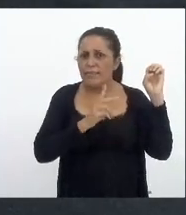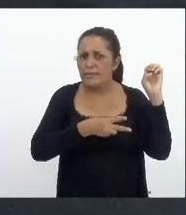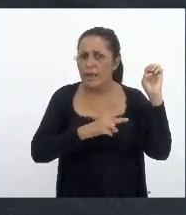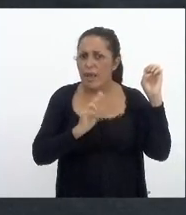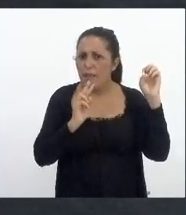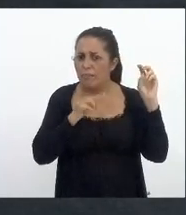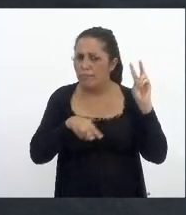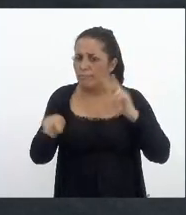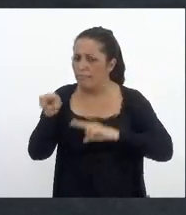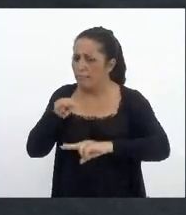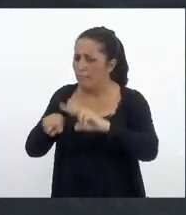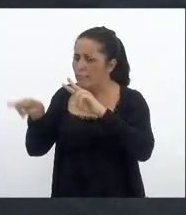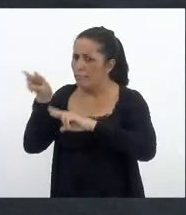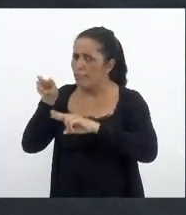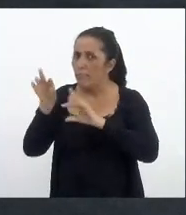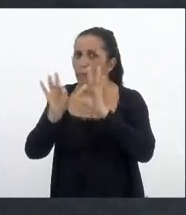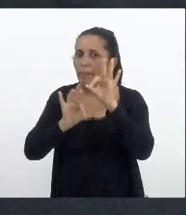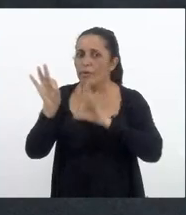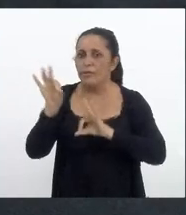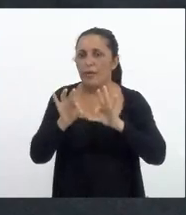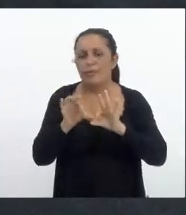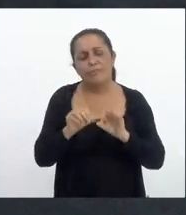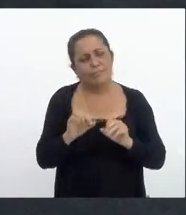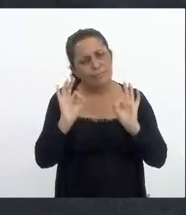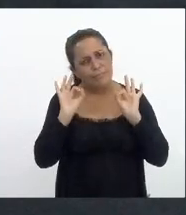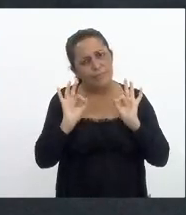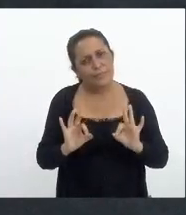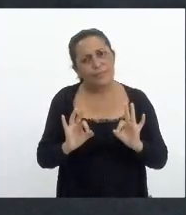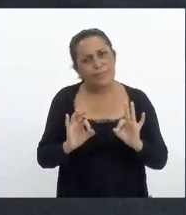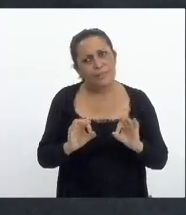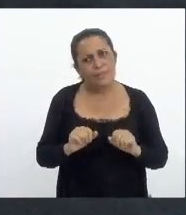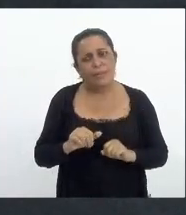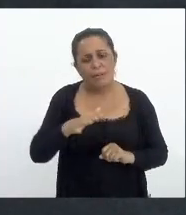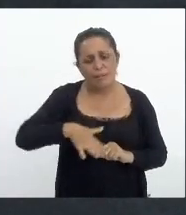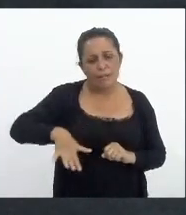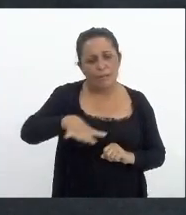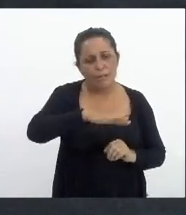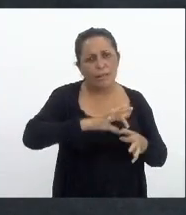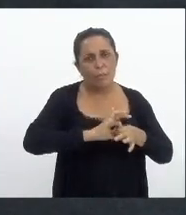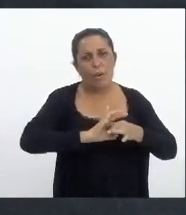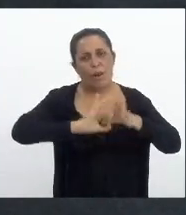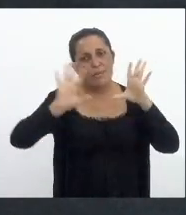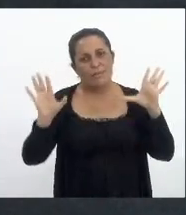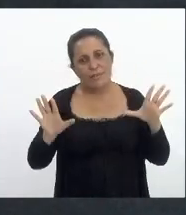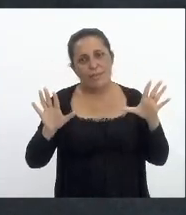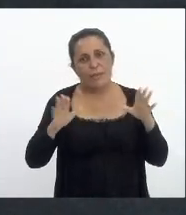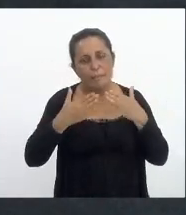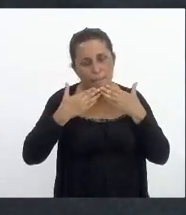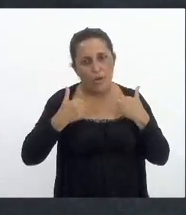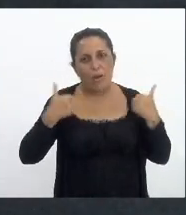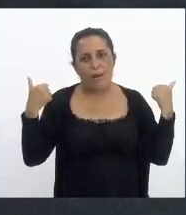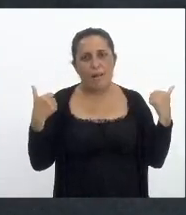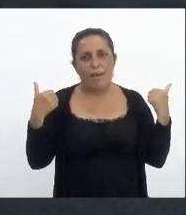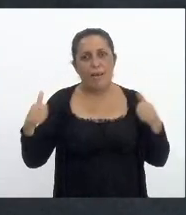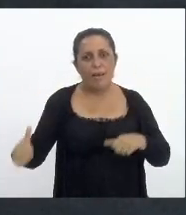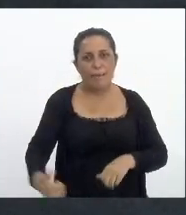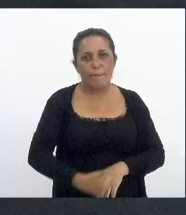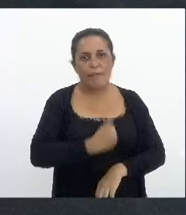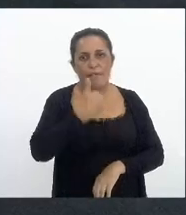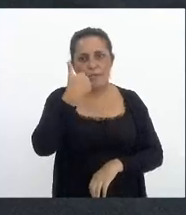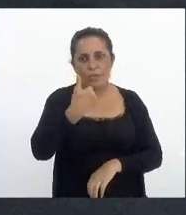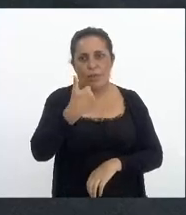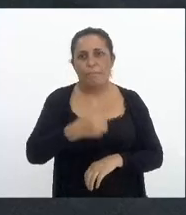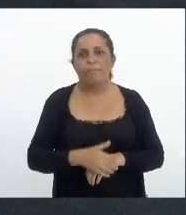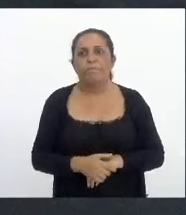nos nossos projetos e claro no ambiente democrático para melhorar e aperfeiçoar então ela